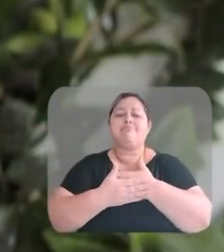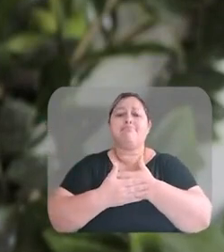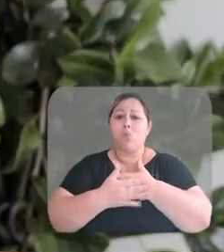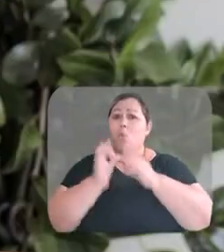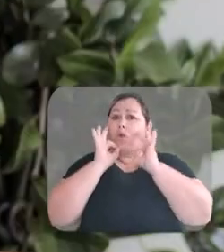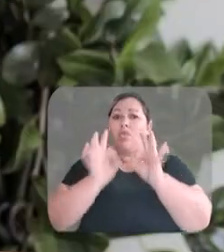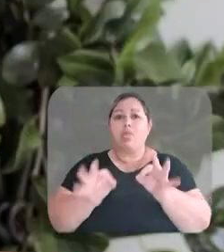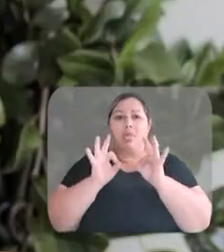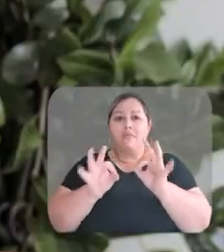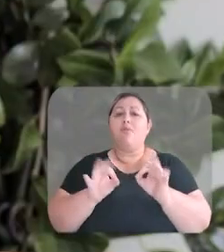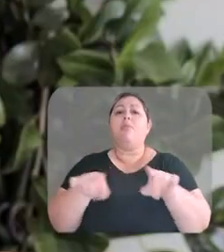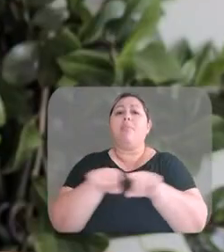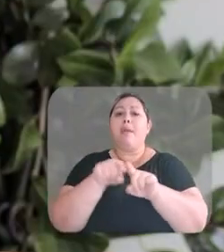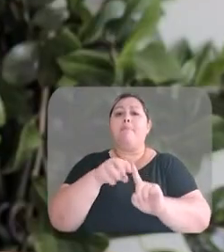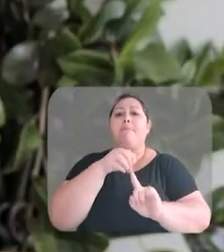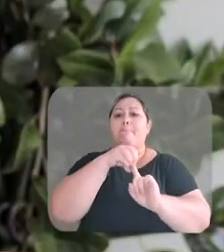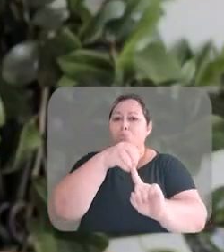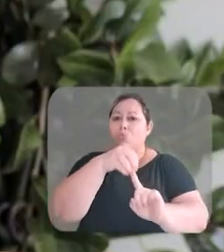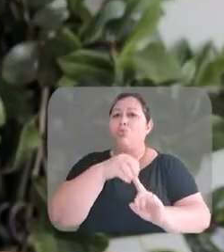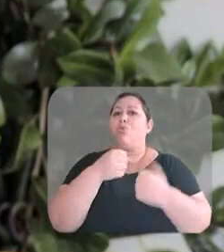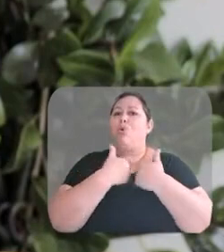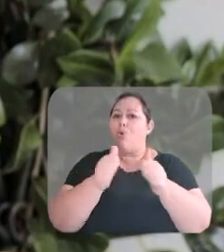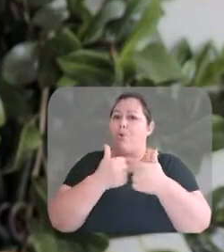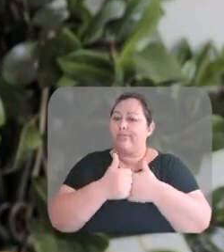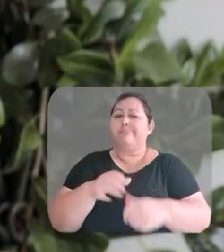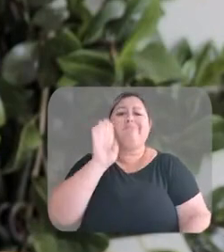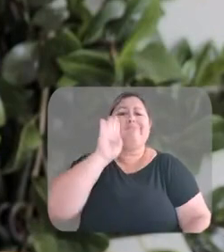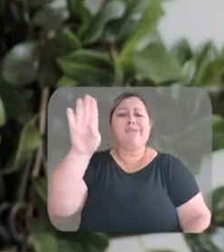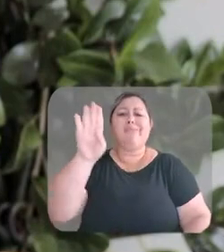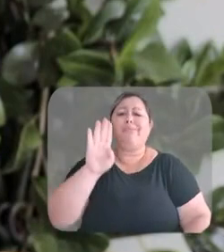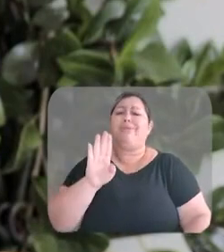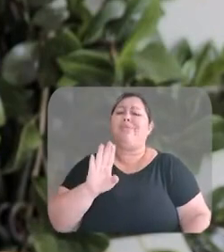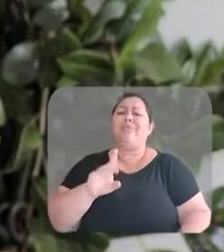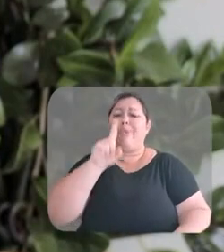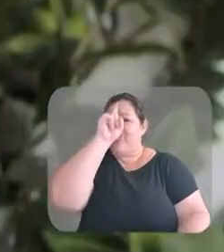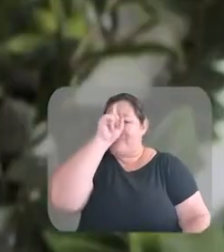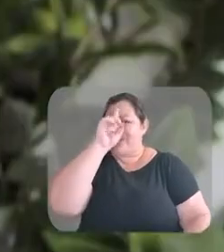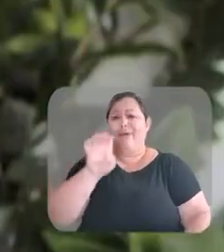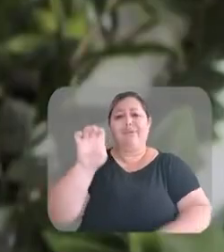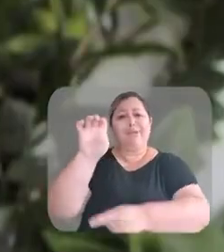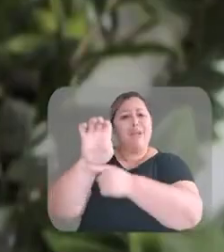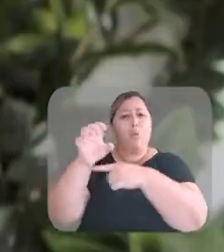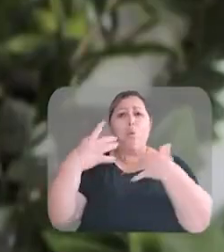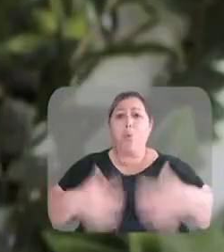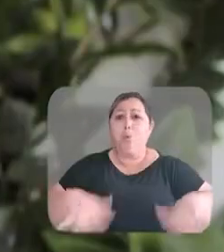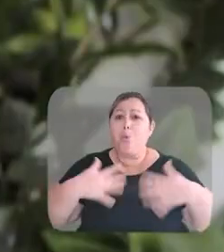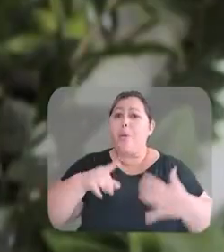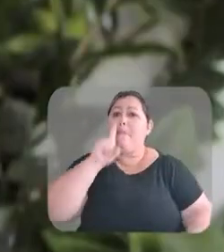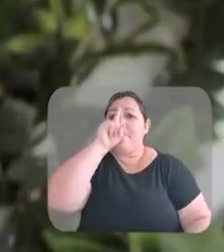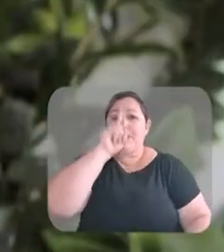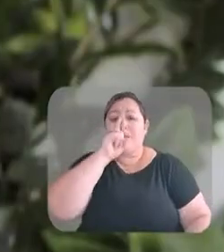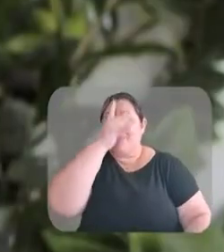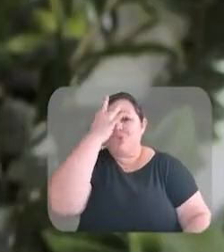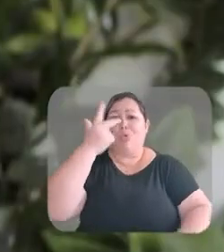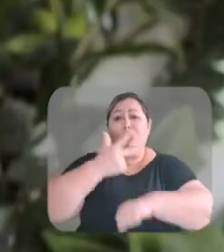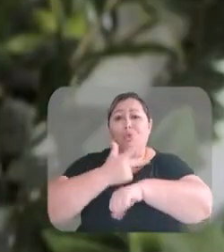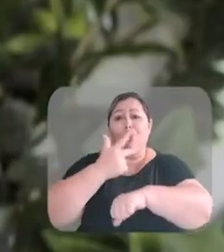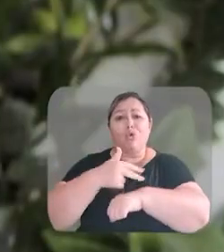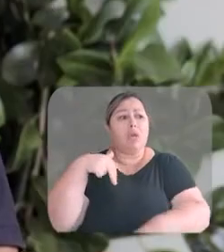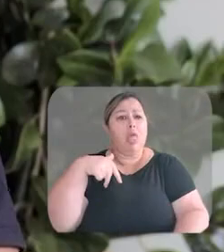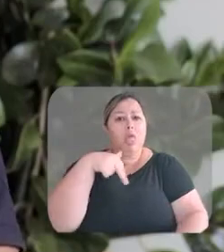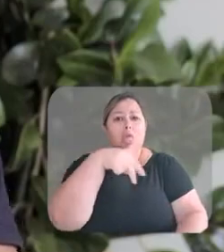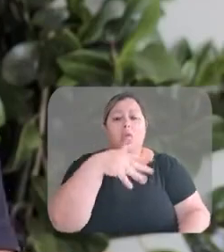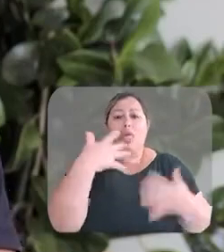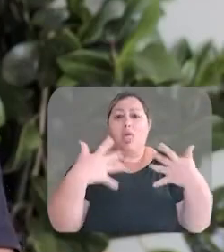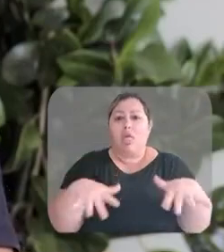feio o negócio. Nos pontos de ônibus também, principalmente também no hospital estadual. É muito perigoso. Já vi idosas atravessando